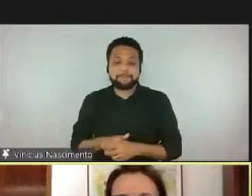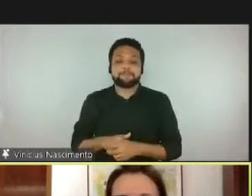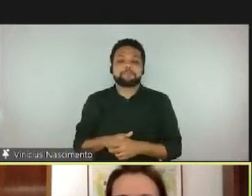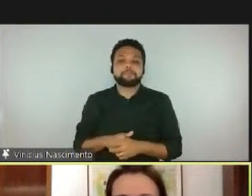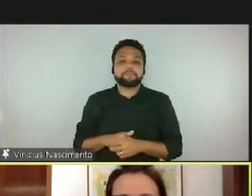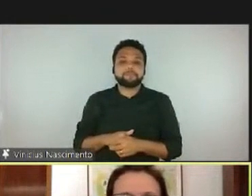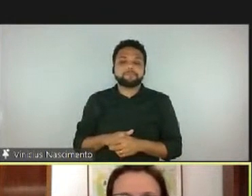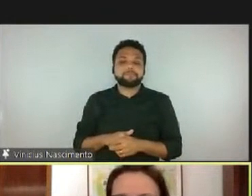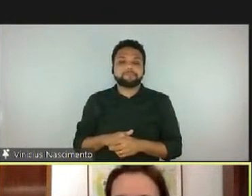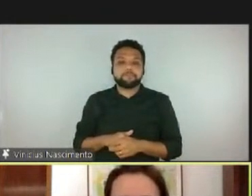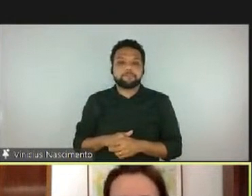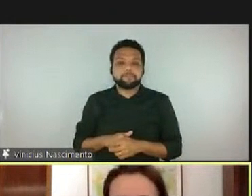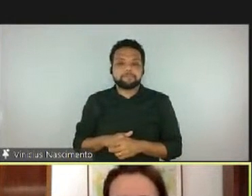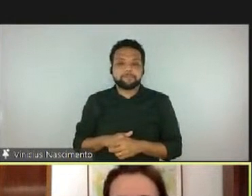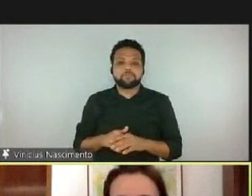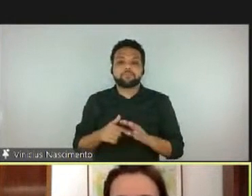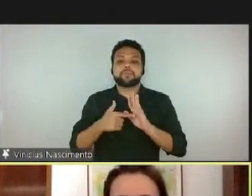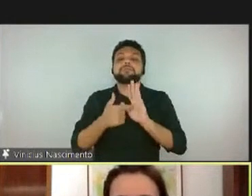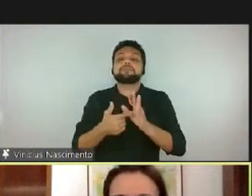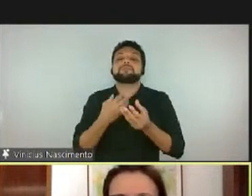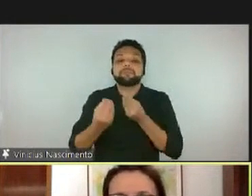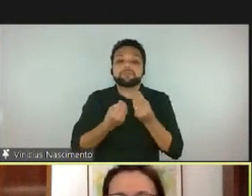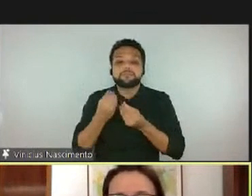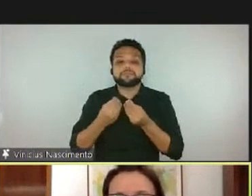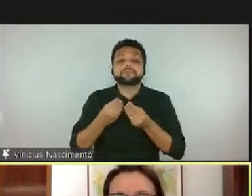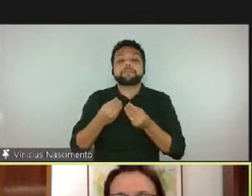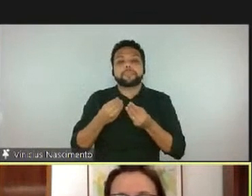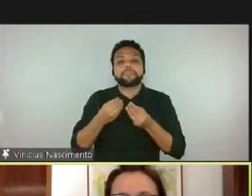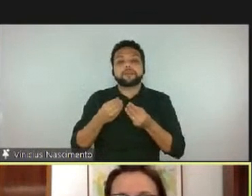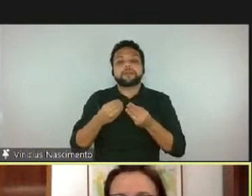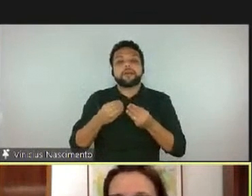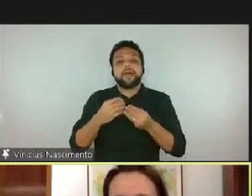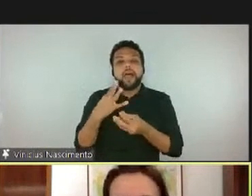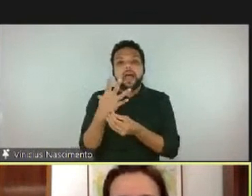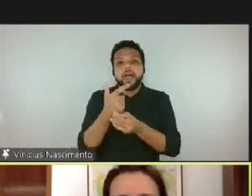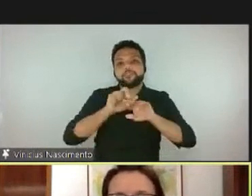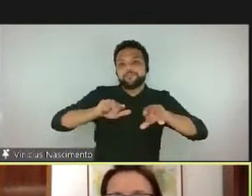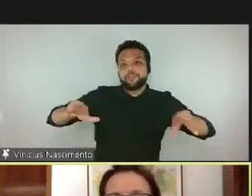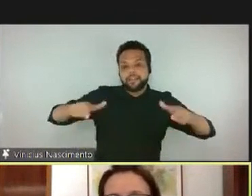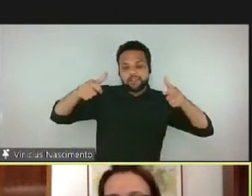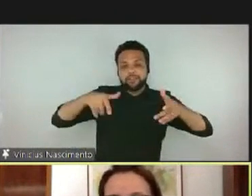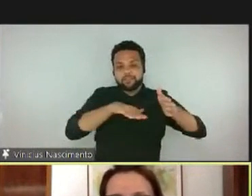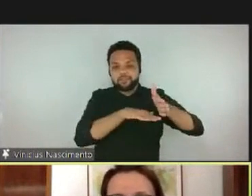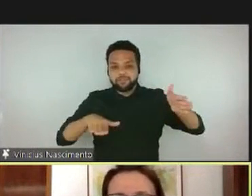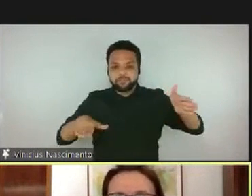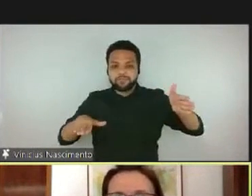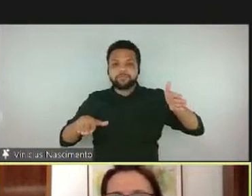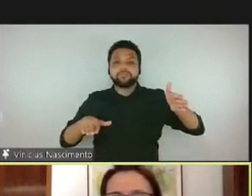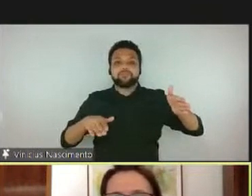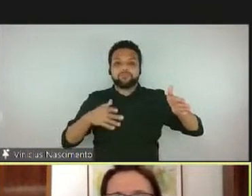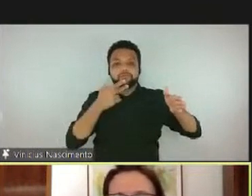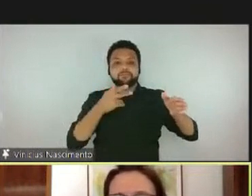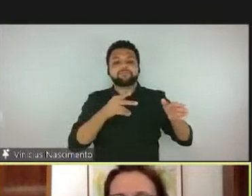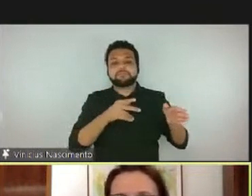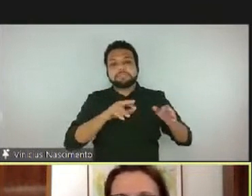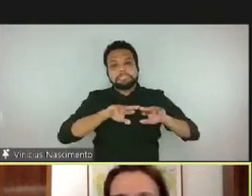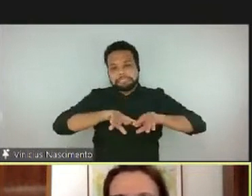e mostrando aqui as obras no espaço, o Ângelo Renosa, o Calder,